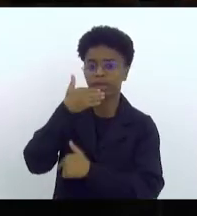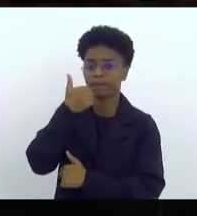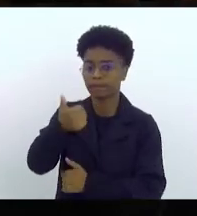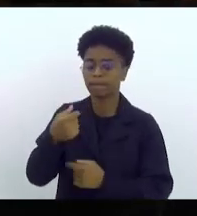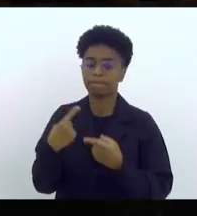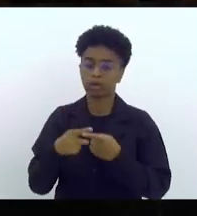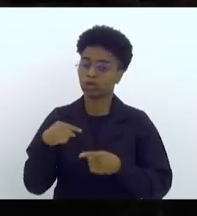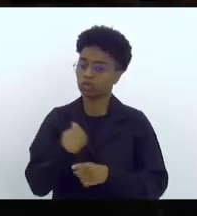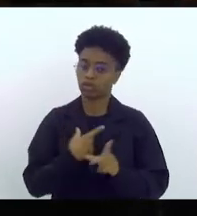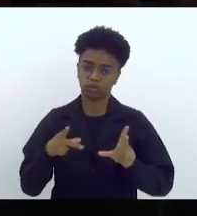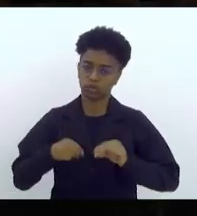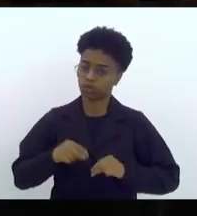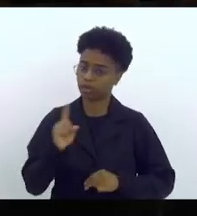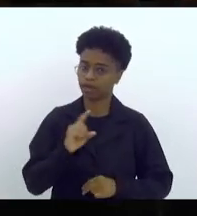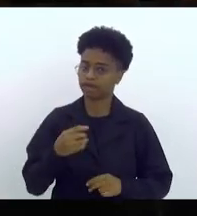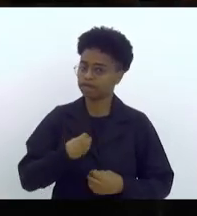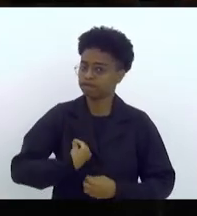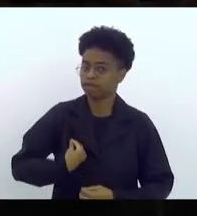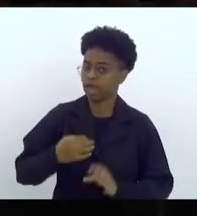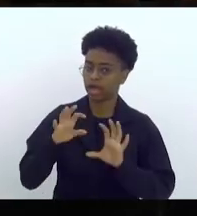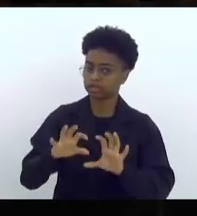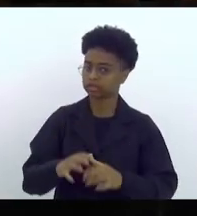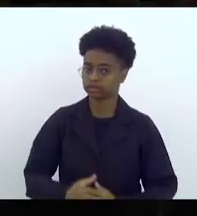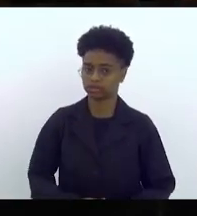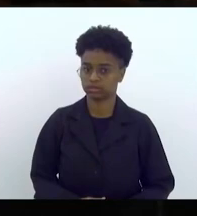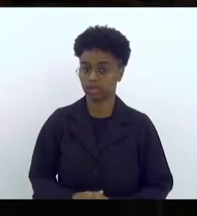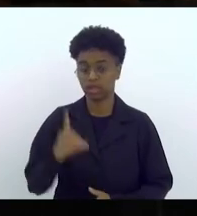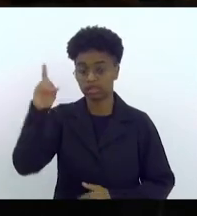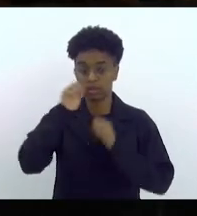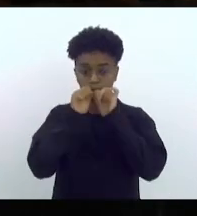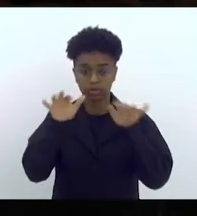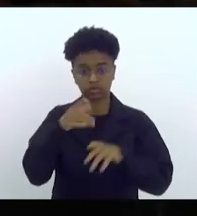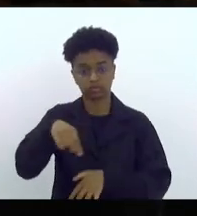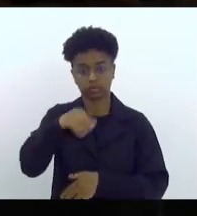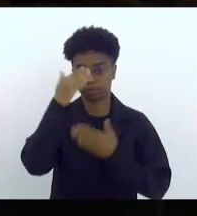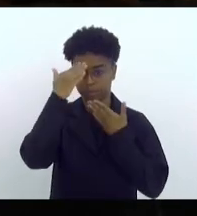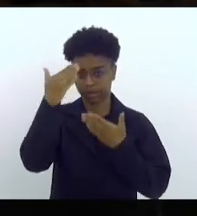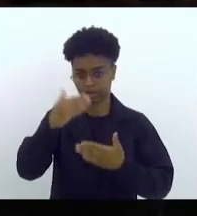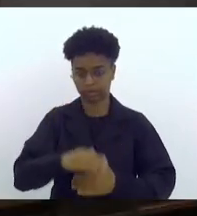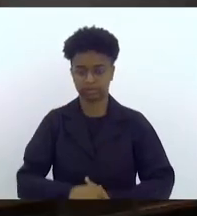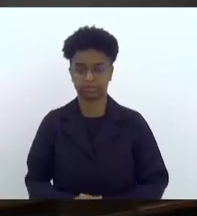merece viver o que a gente está vivendo hoje. Deus abençoe a todos, mas muito obrigado.